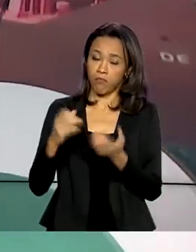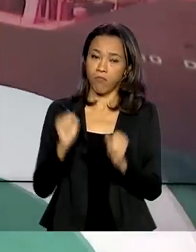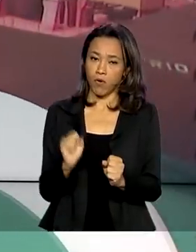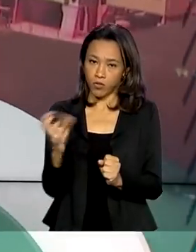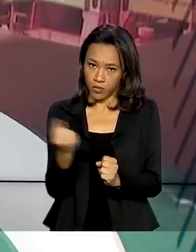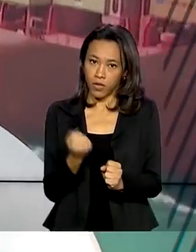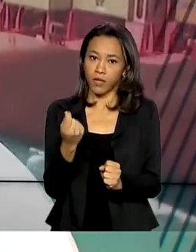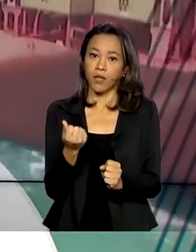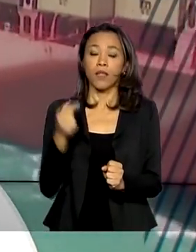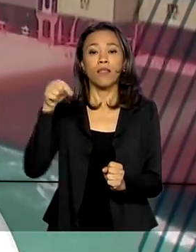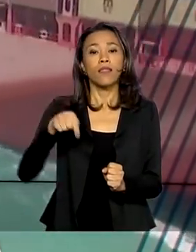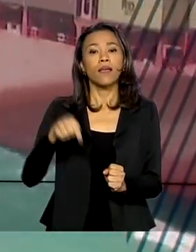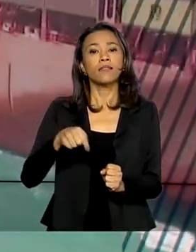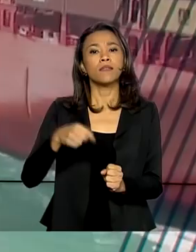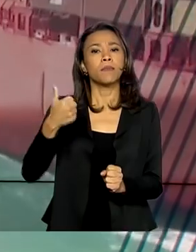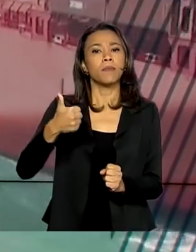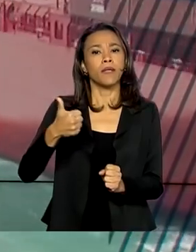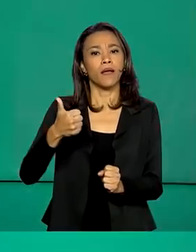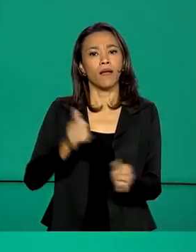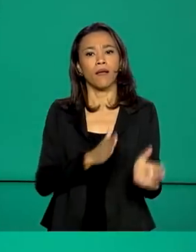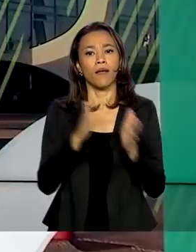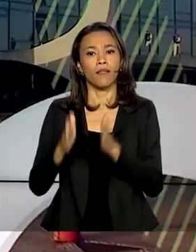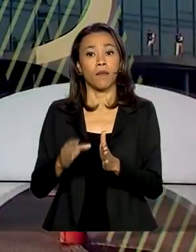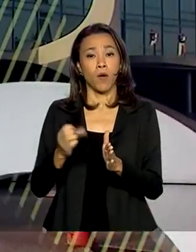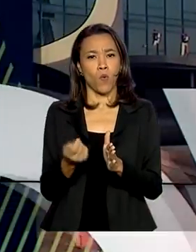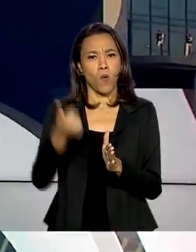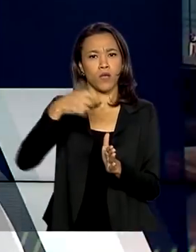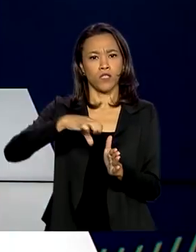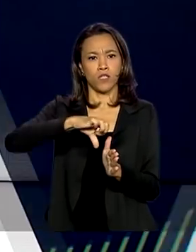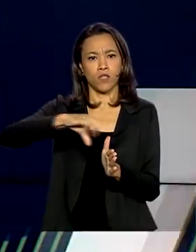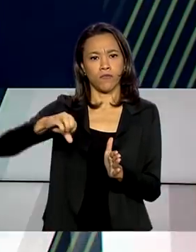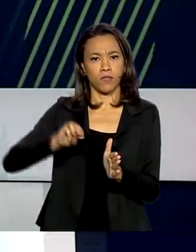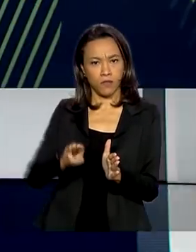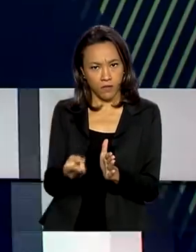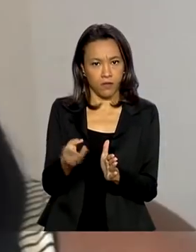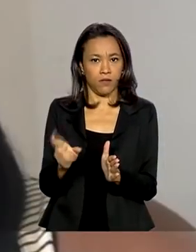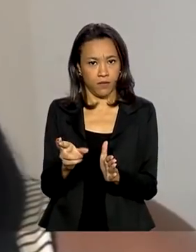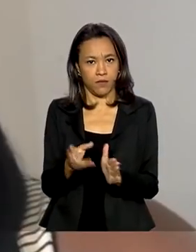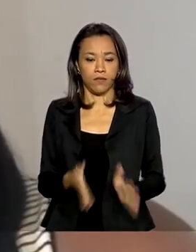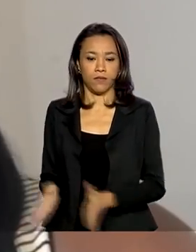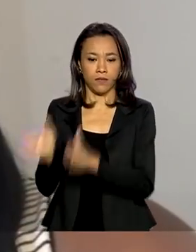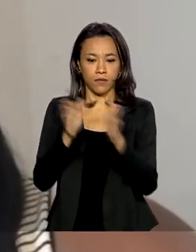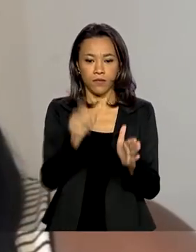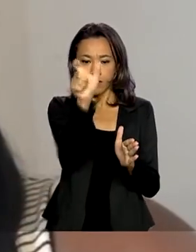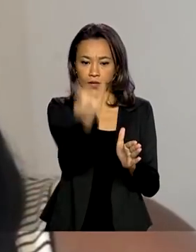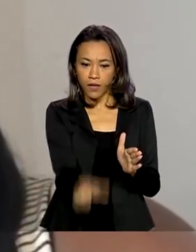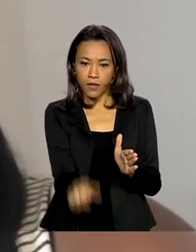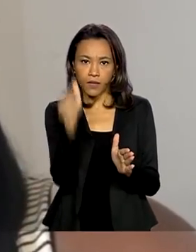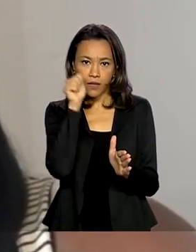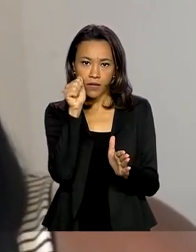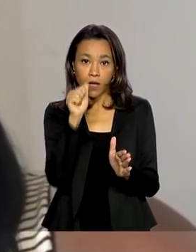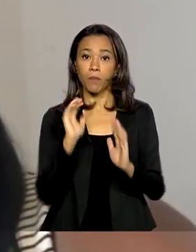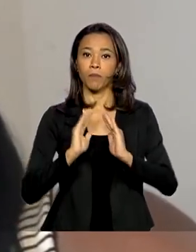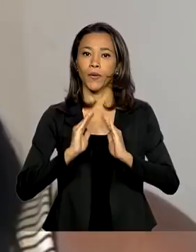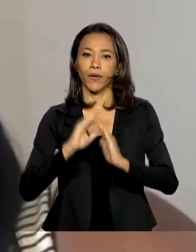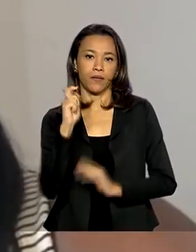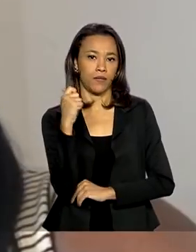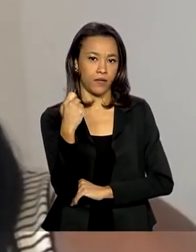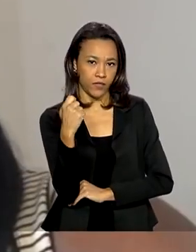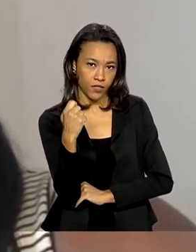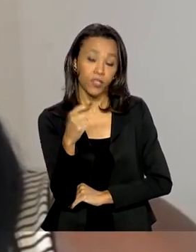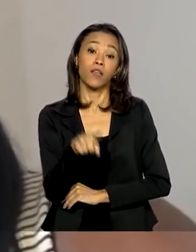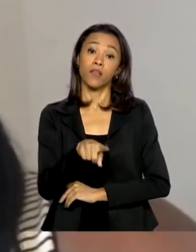vão ser destinados quase 900 milhões de reais. Esta estudante mora na Argentina e vai receber uma